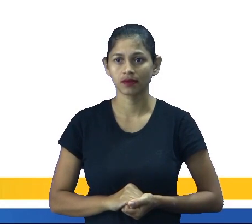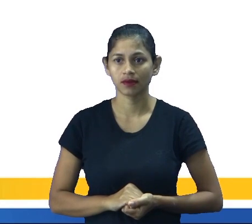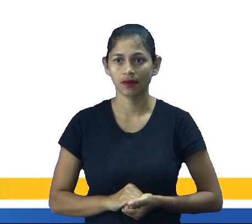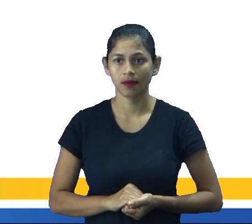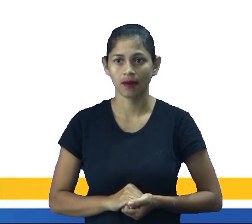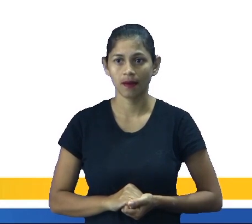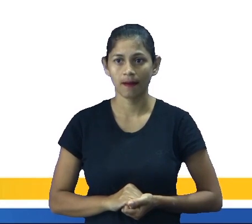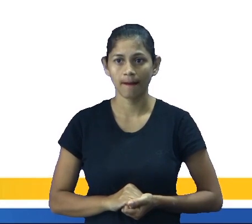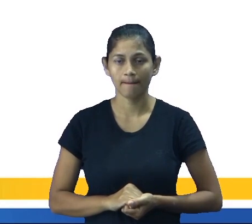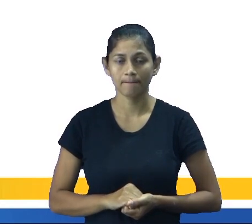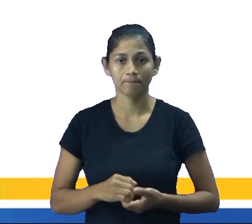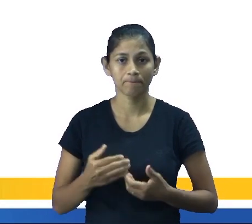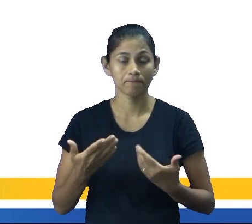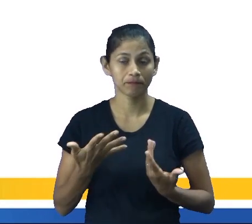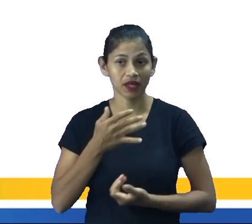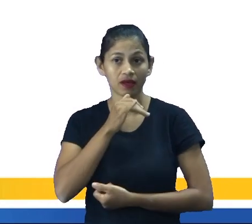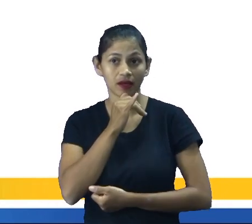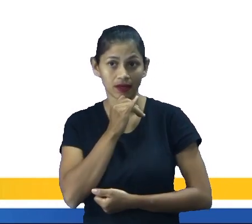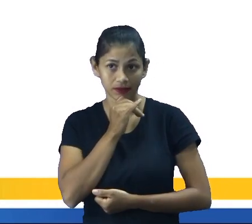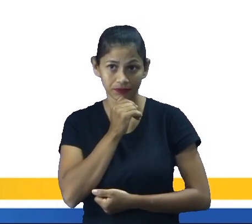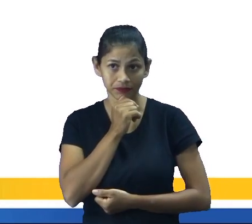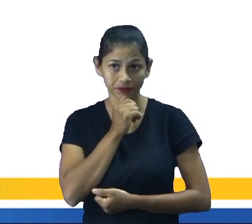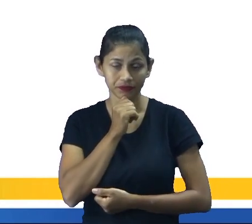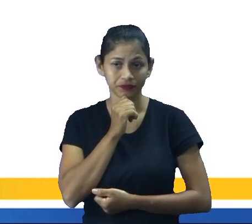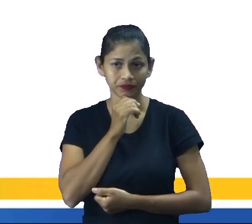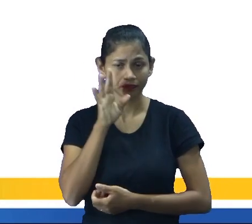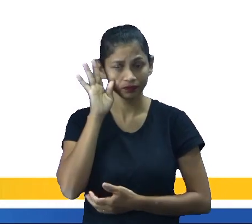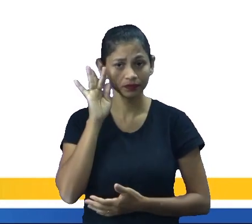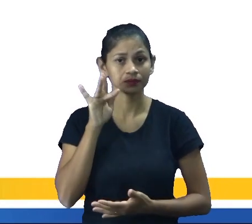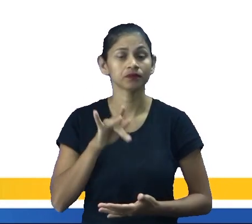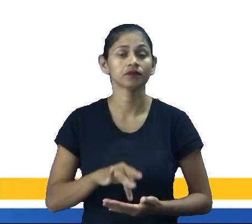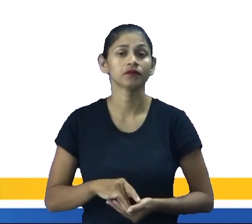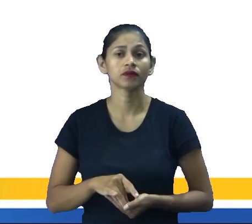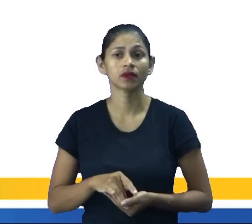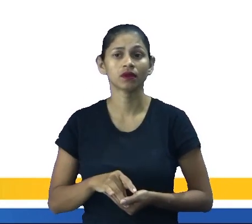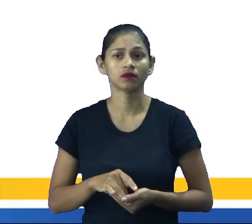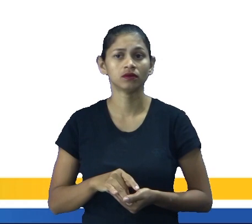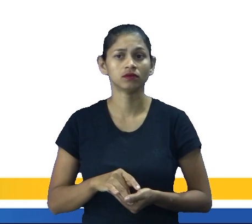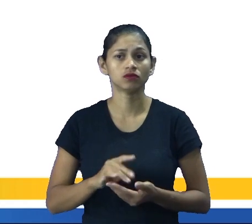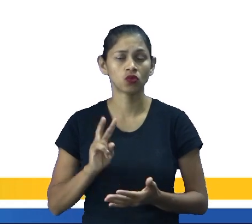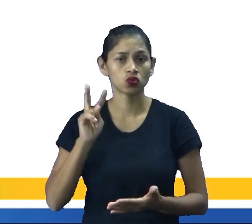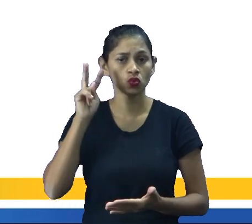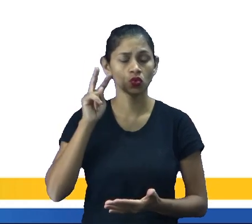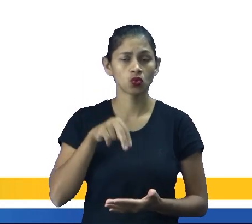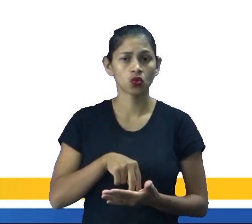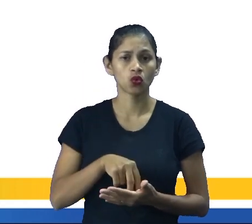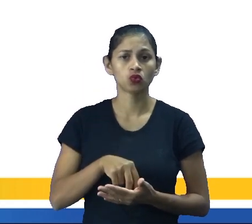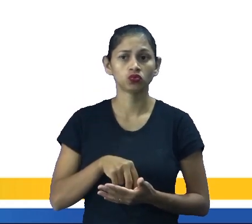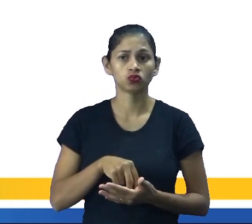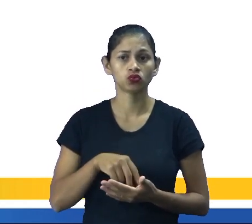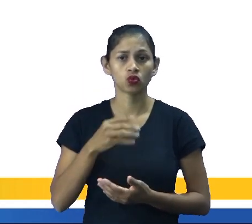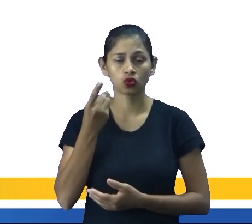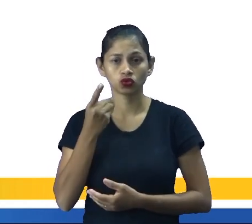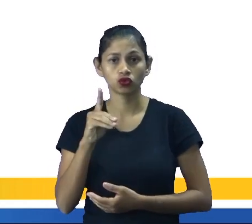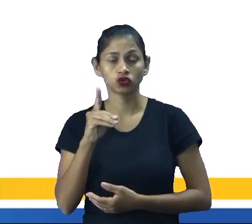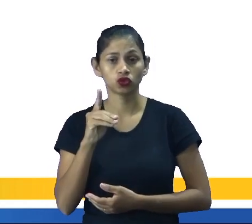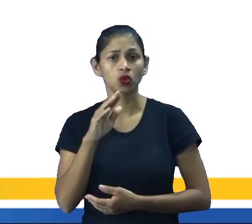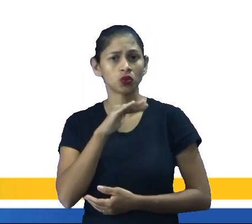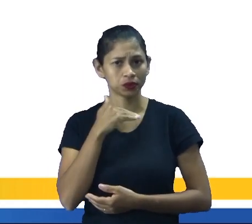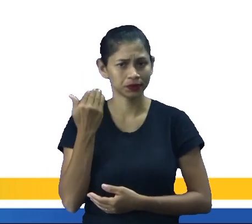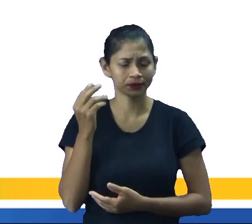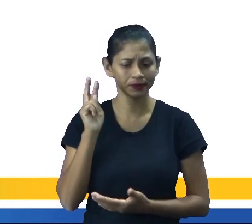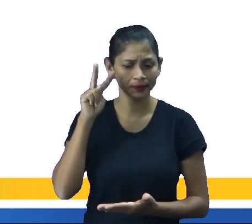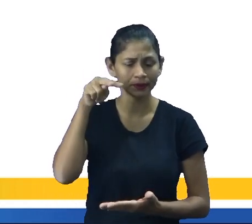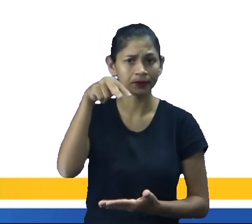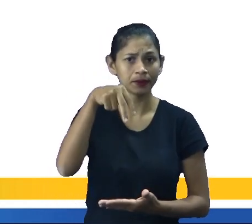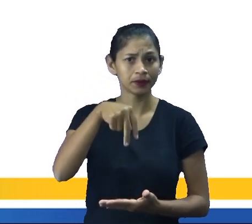Ainda sobre o Halloween, acreditava-se que no dia dos mortos, se levantavam e se apoderavam dos corpos dos vivos. Por